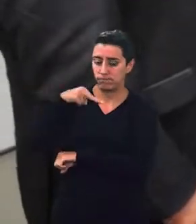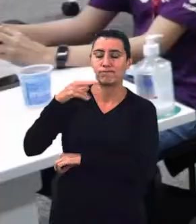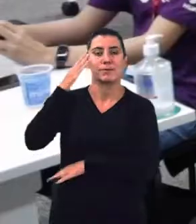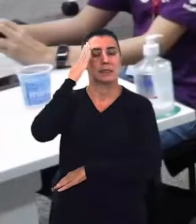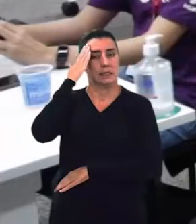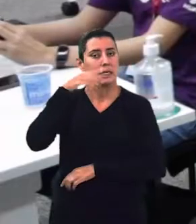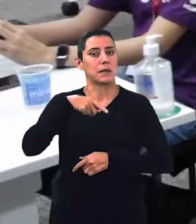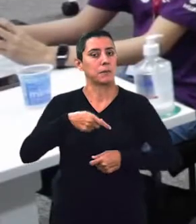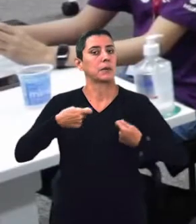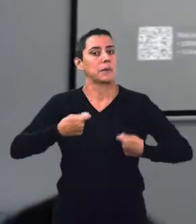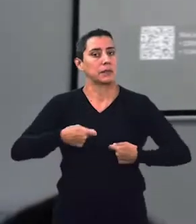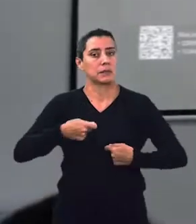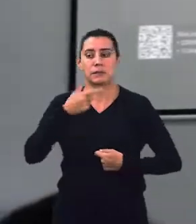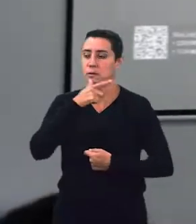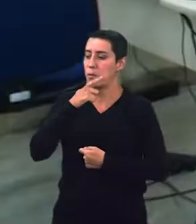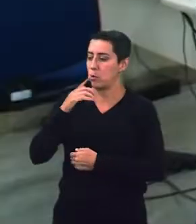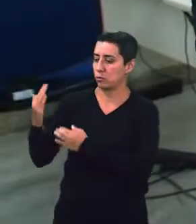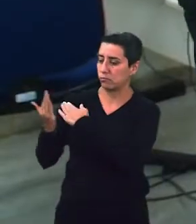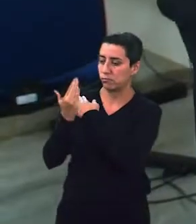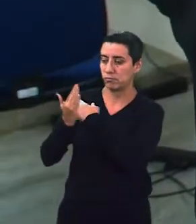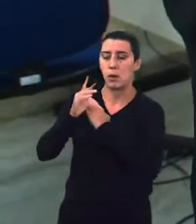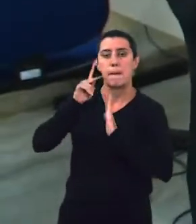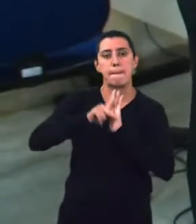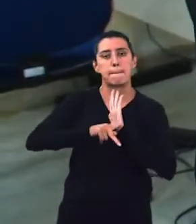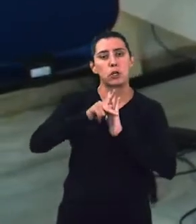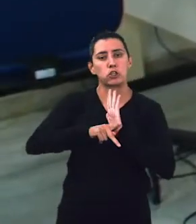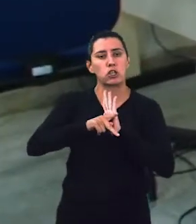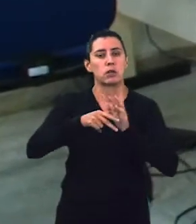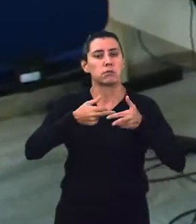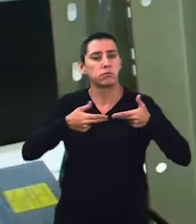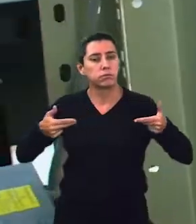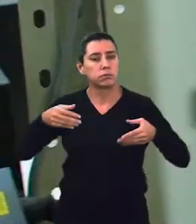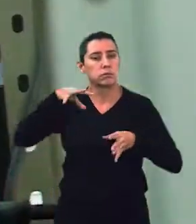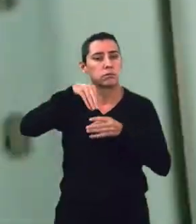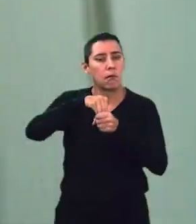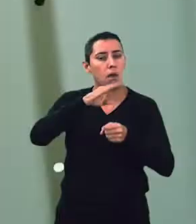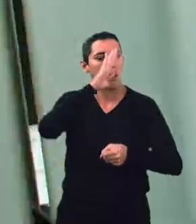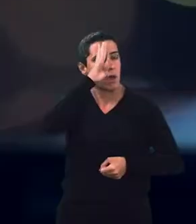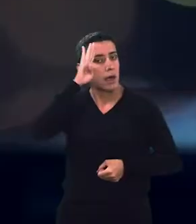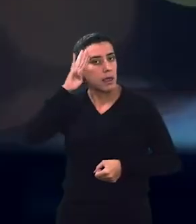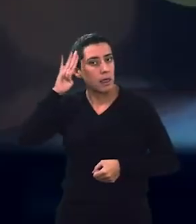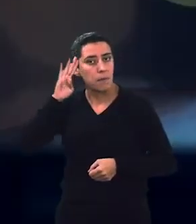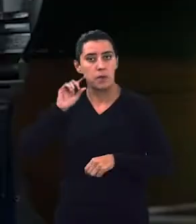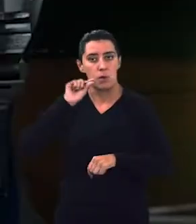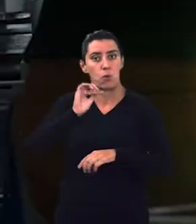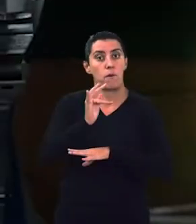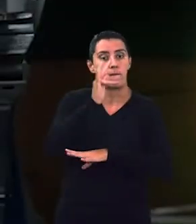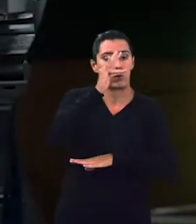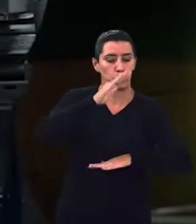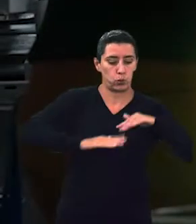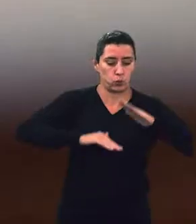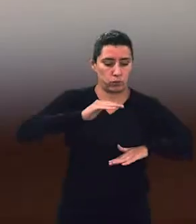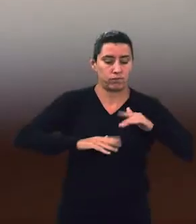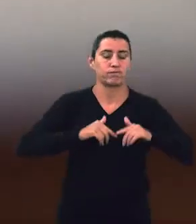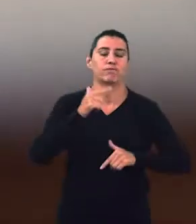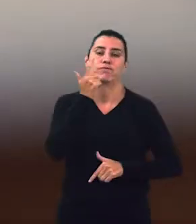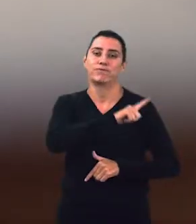e desenvolveu projetos com instituições acadêmicas para complementar a formação dos jovens no mercado de tecnologia.